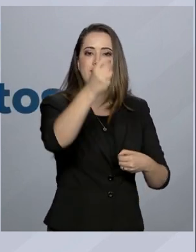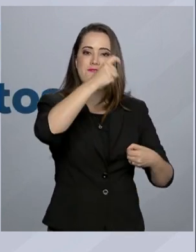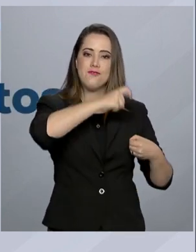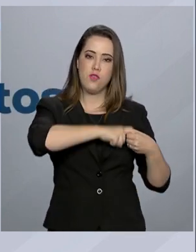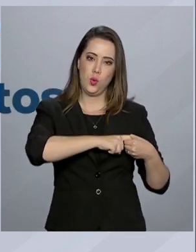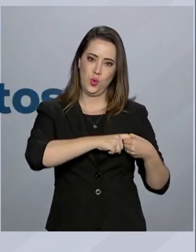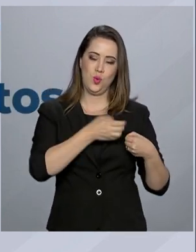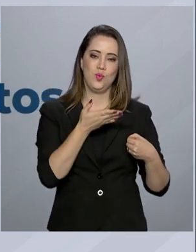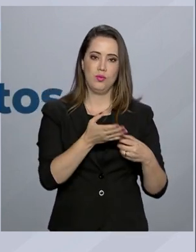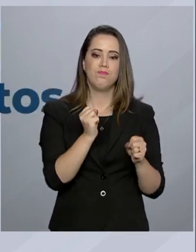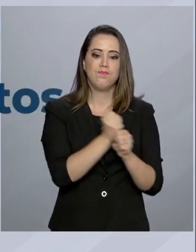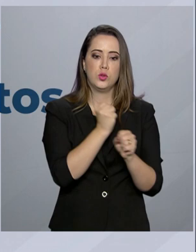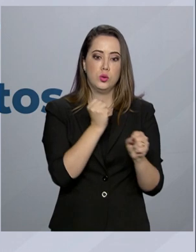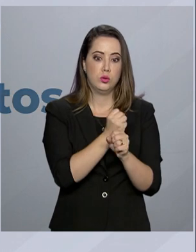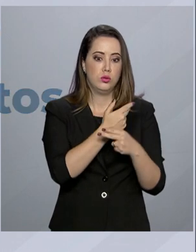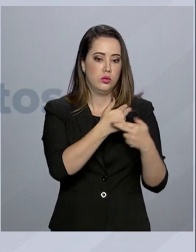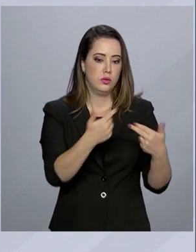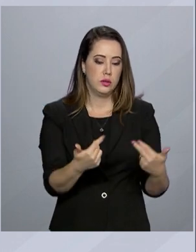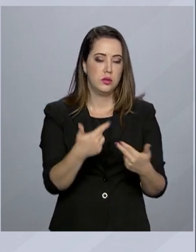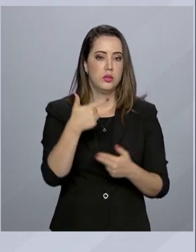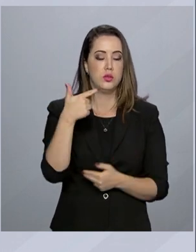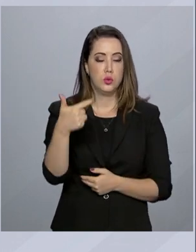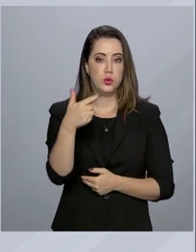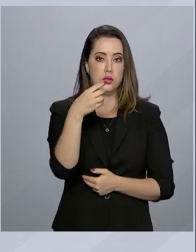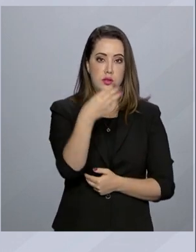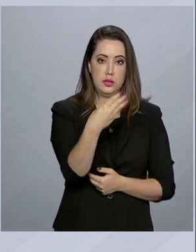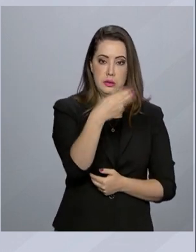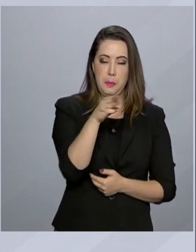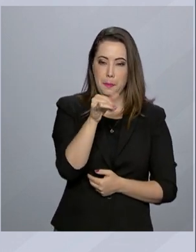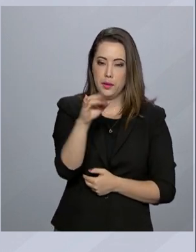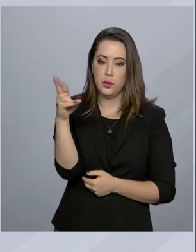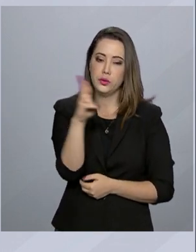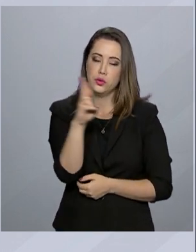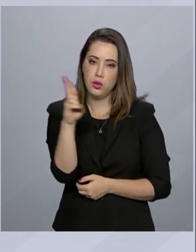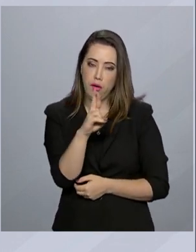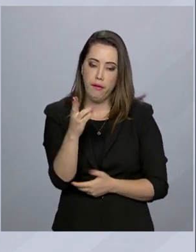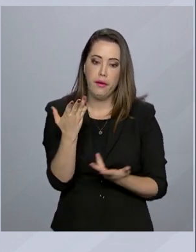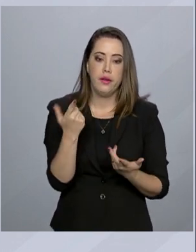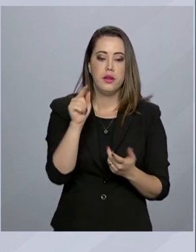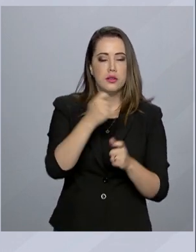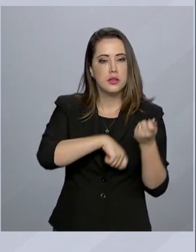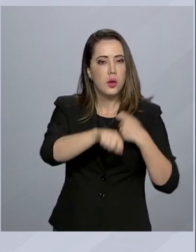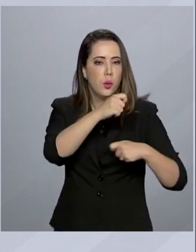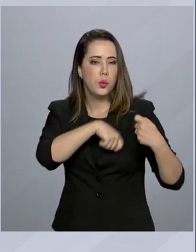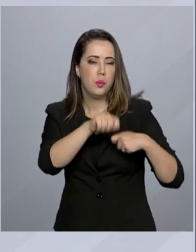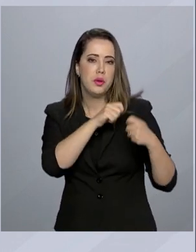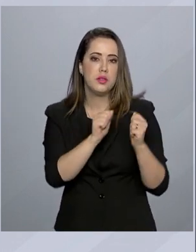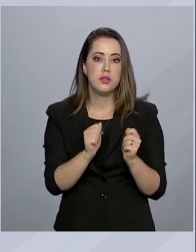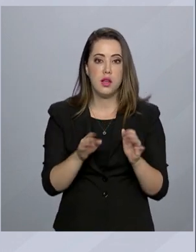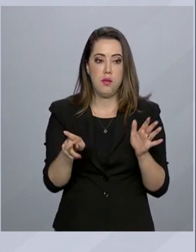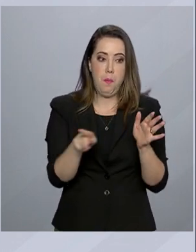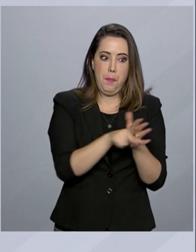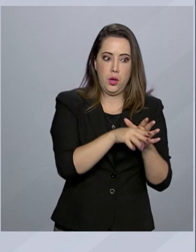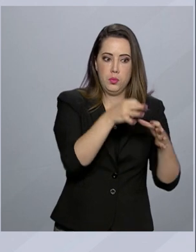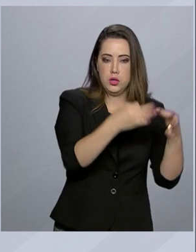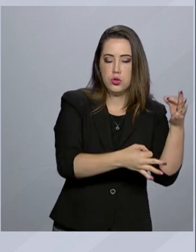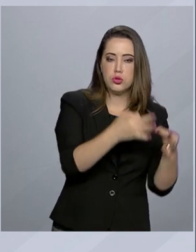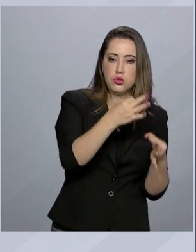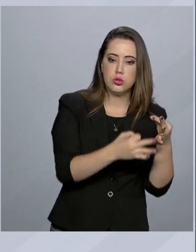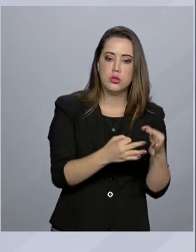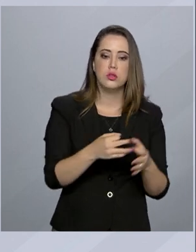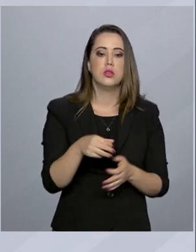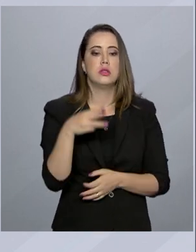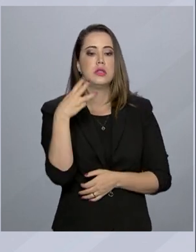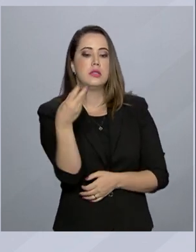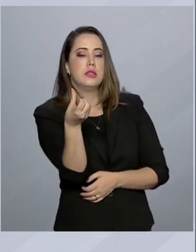investimentos de infraestrutura. R$ 219 bilhões foram economizados judicialmente. R$